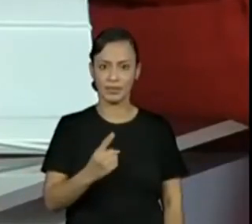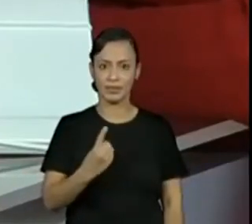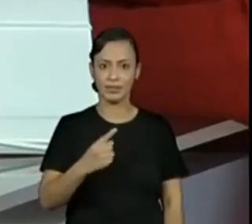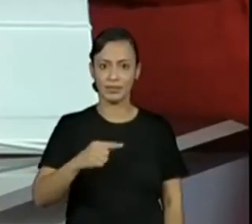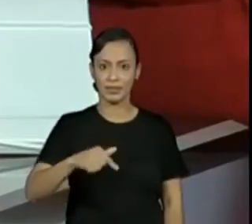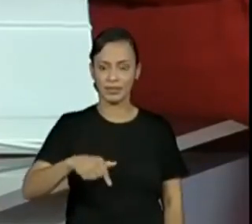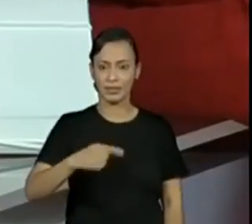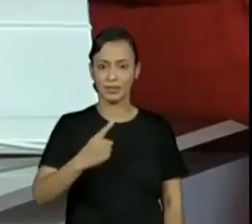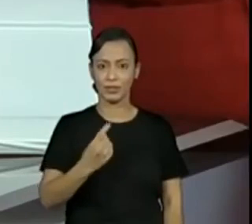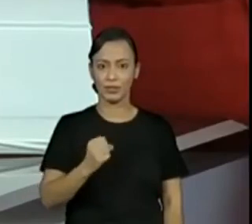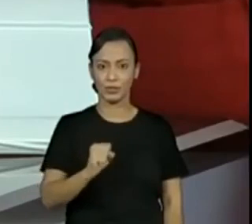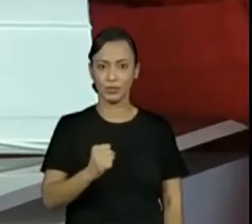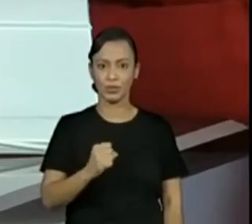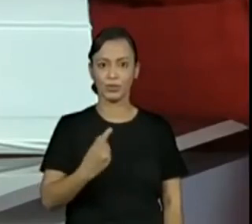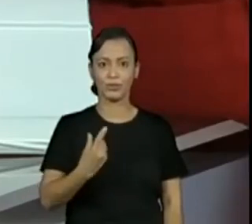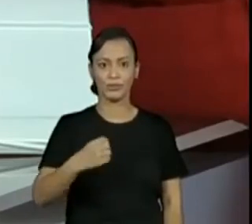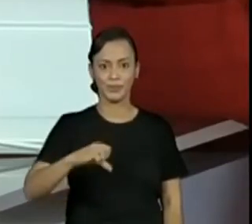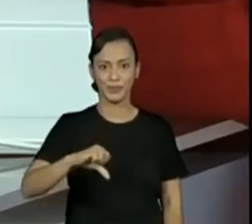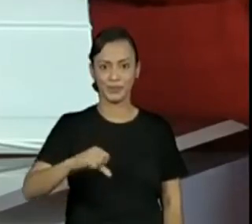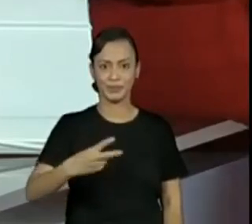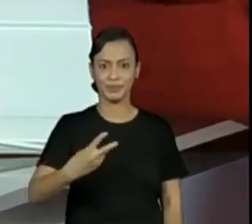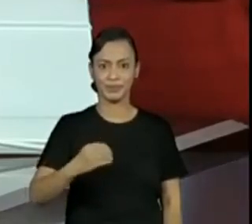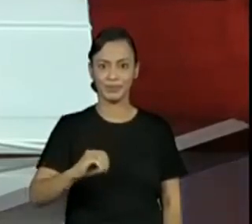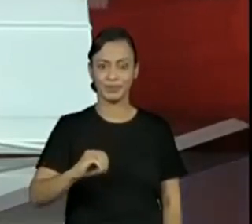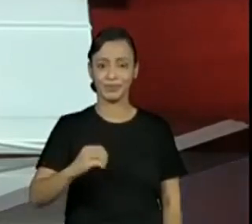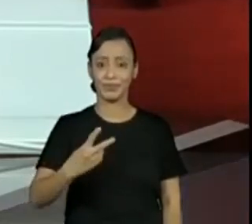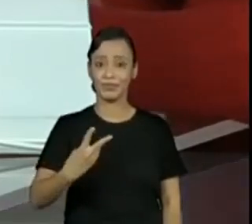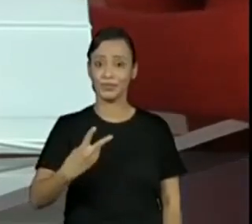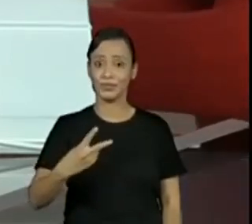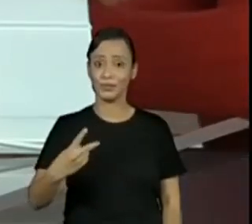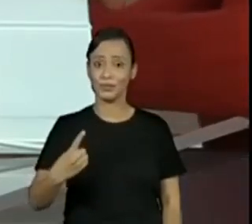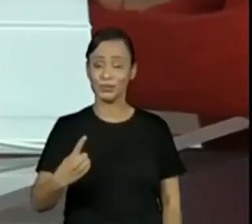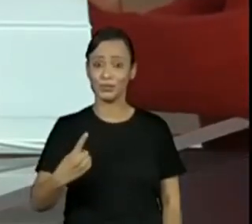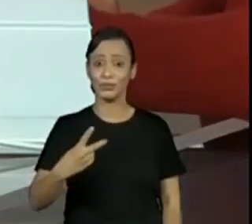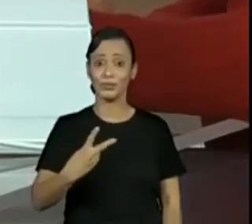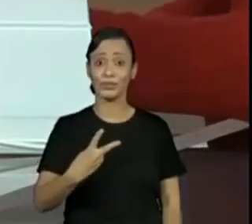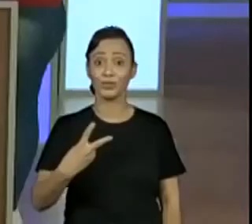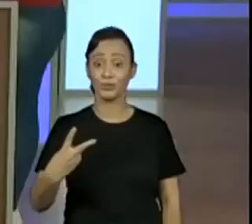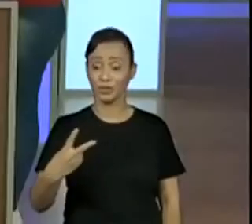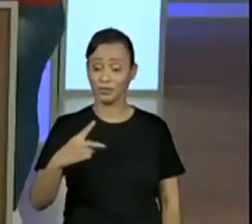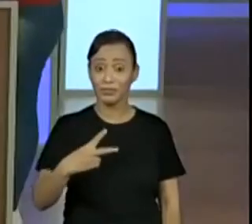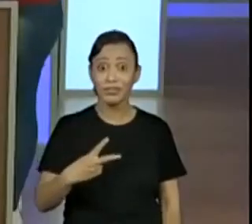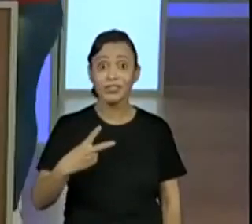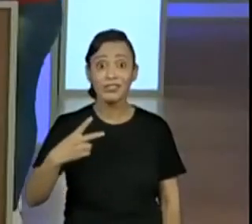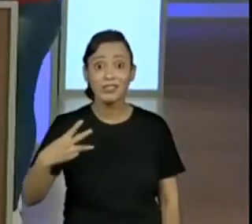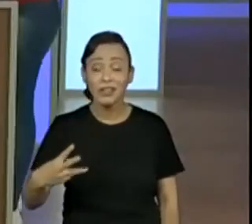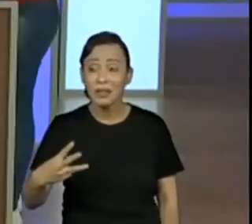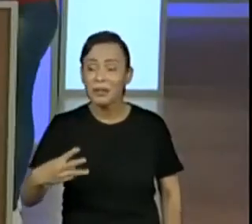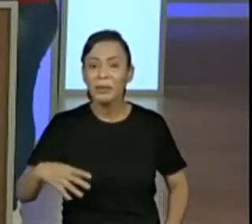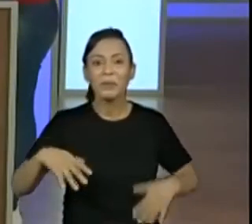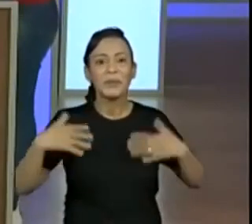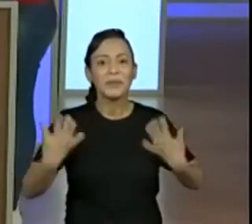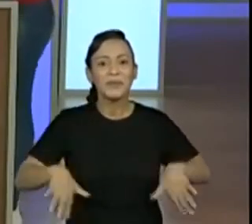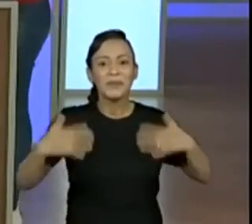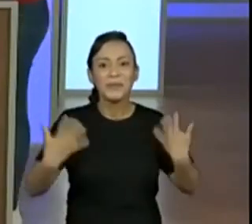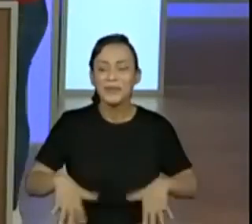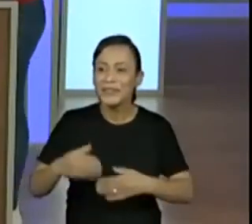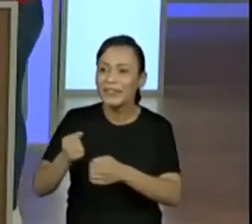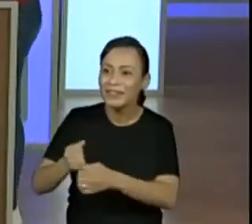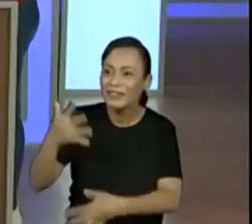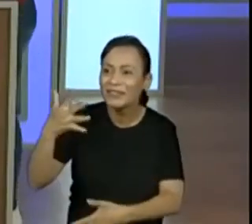dezenove, vinte, vinte e um, vinte e dois, vinte e três. Então, isso mesmo, Pedro, Ângela, Lucas,